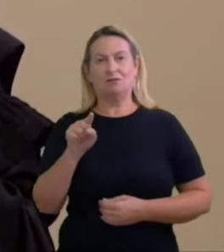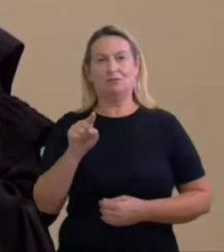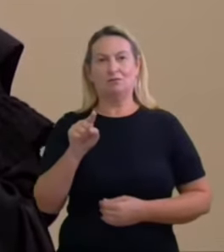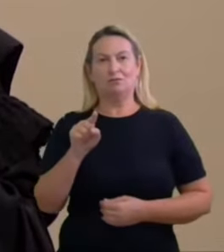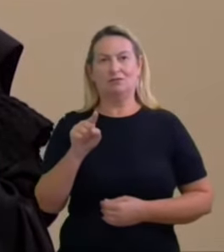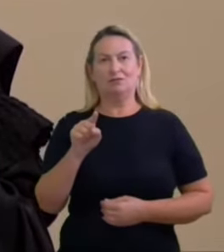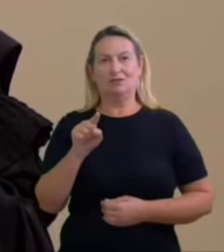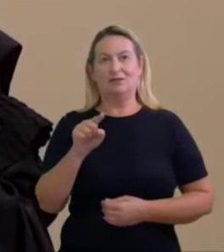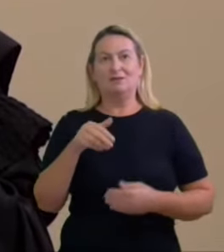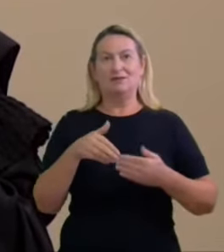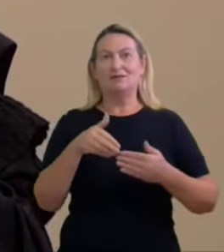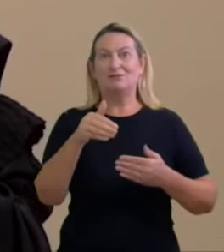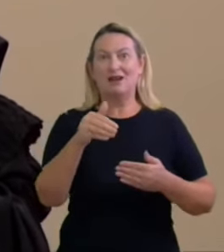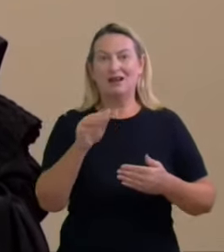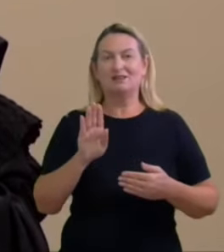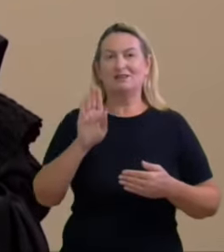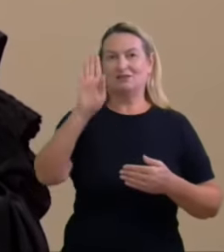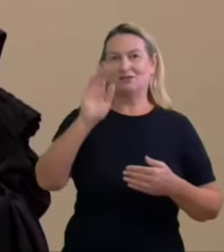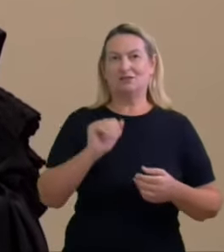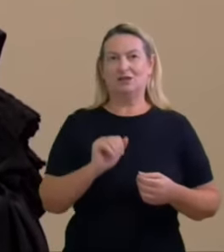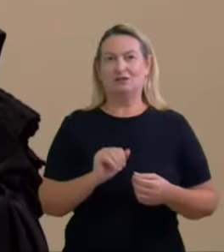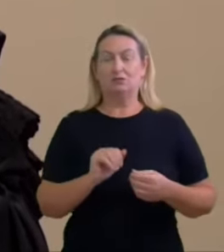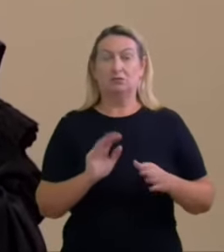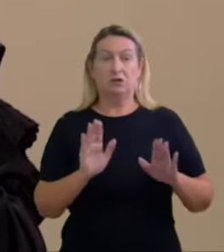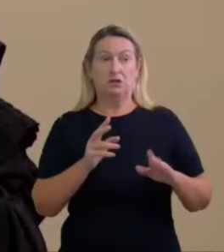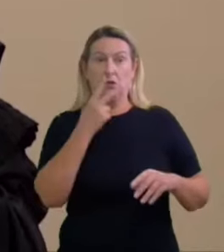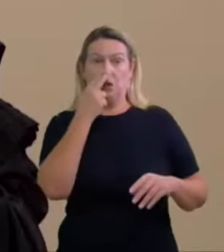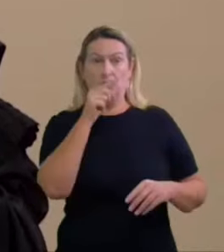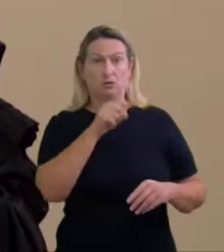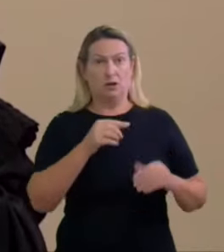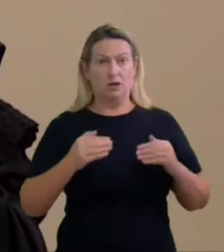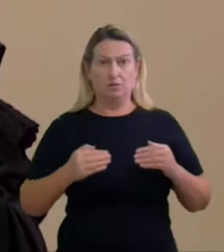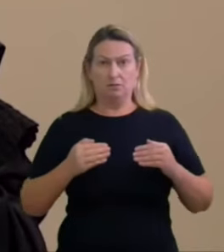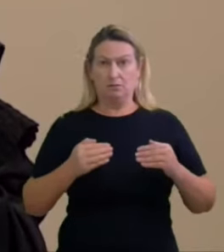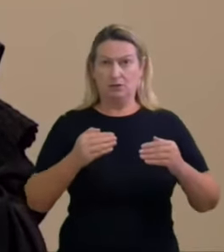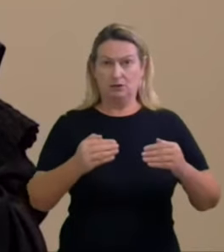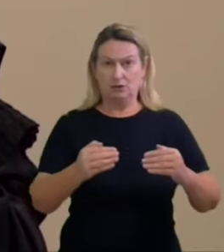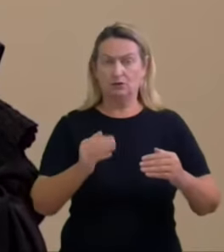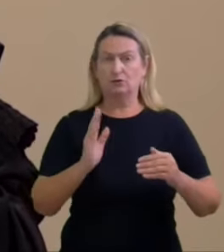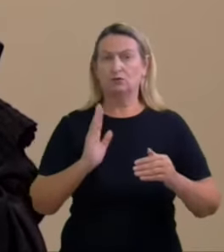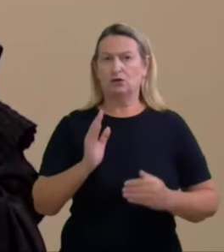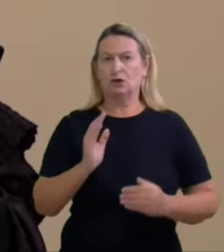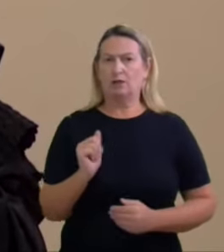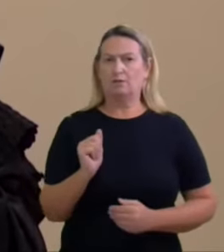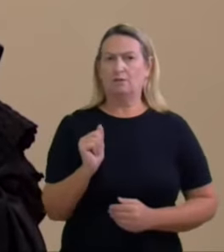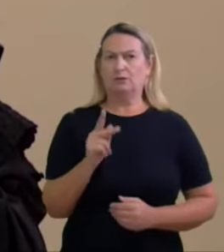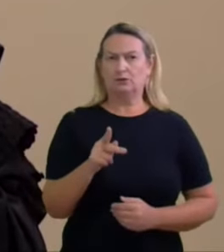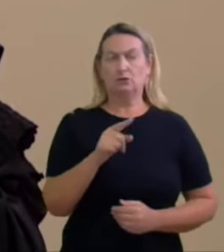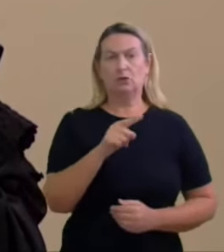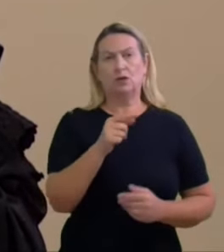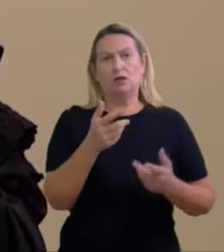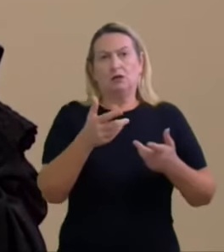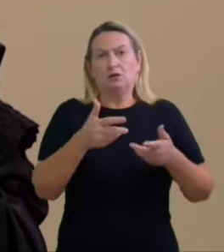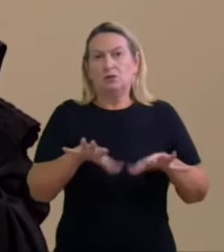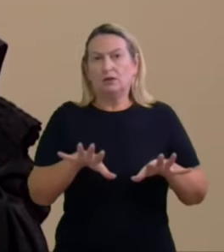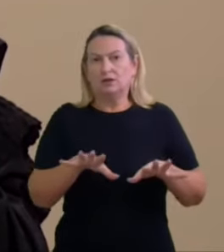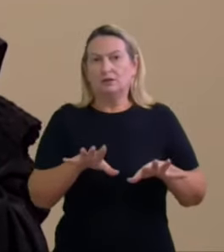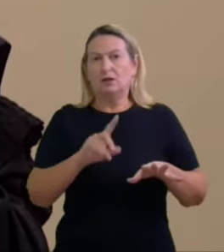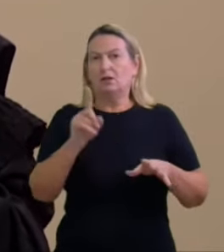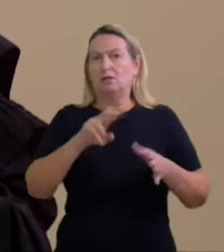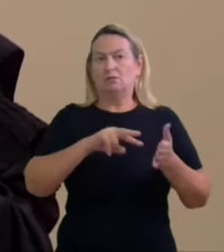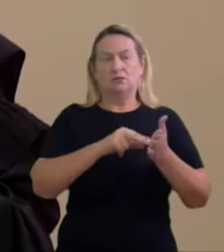bom talvez tenha sido porque ele não quis e não porque ele não tenha se tornado bom de voto ou porque ele seja ruim de voto